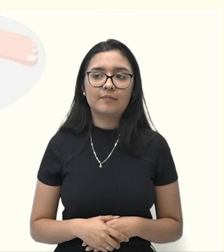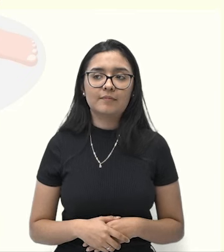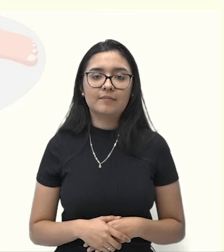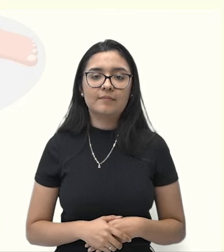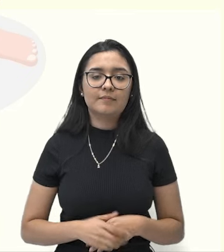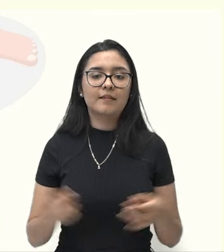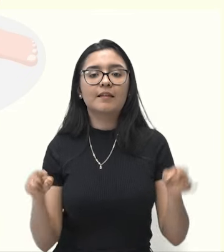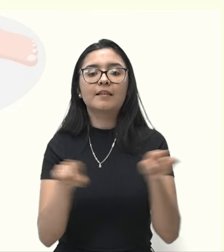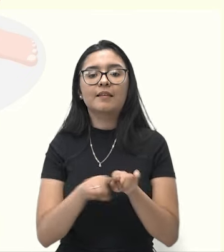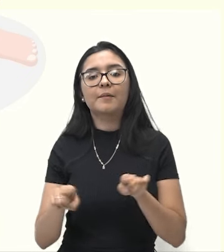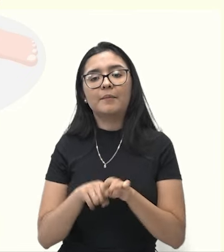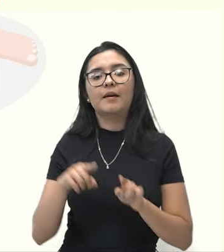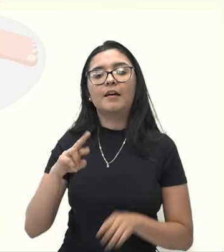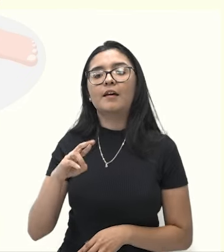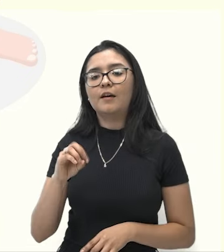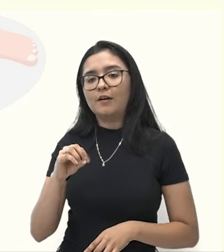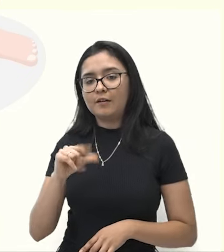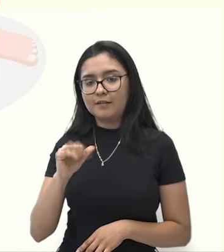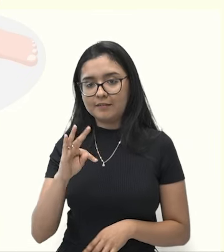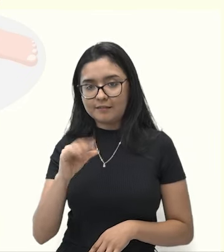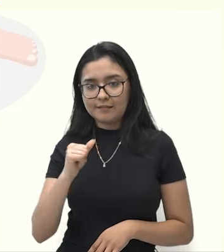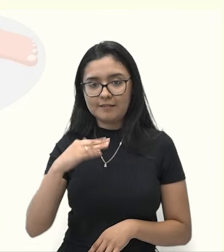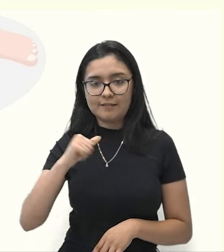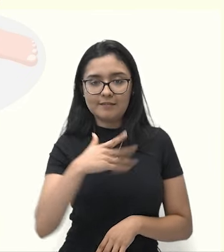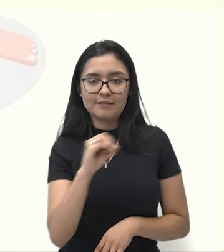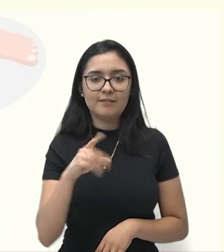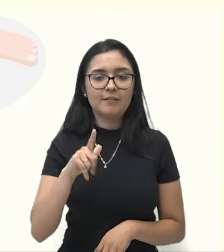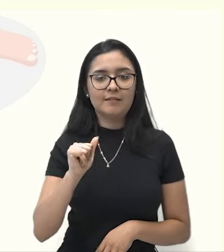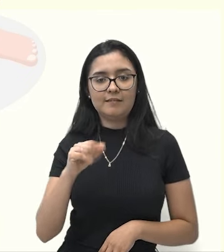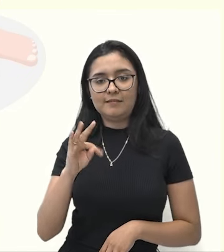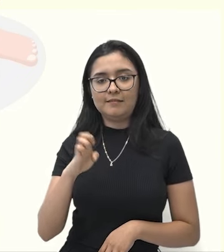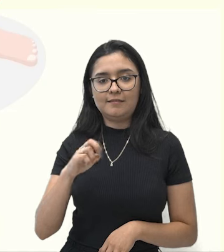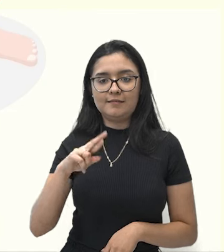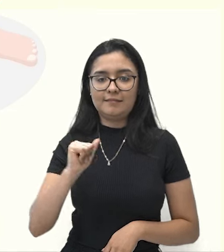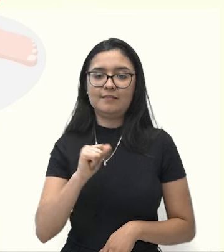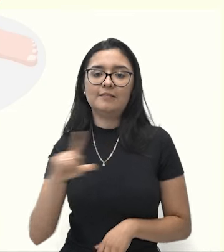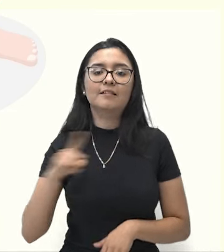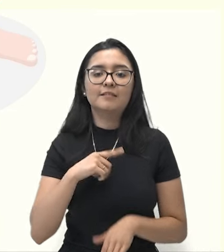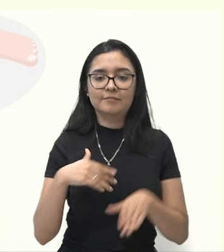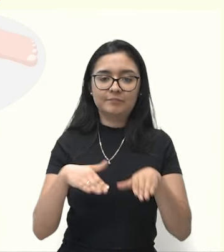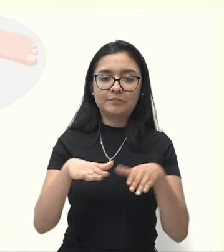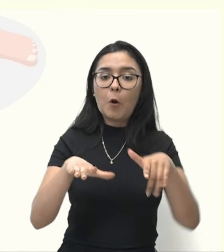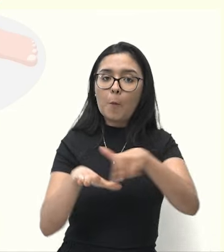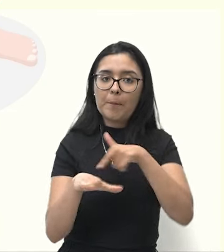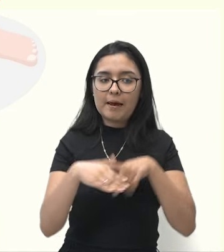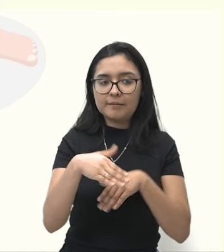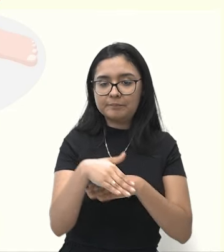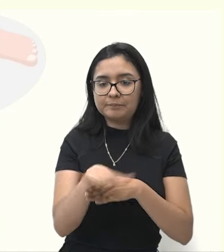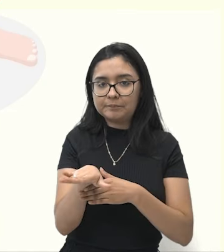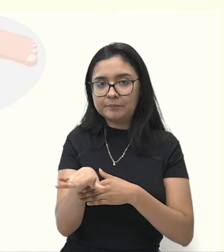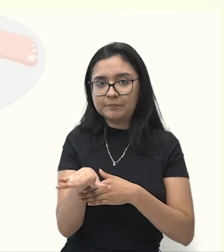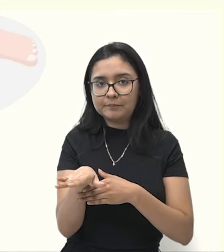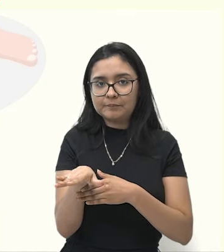E a rotação lateral, quando você gira o pé para o lado de fora.